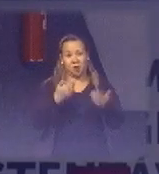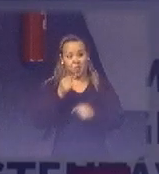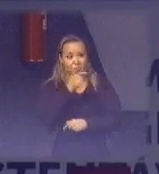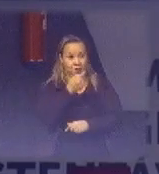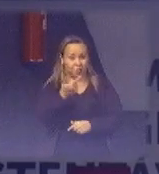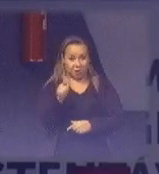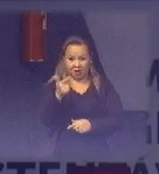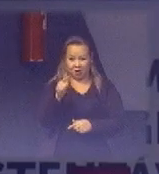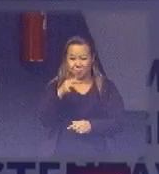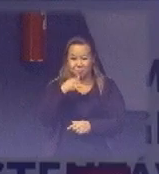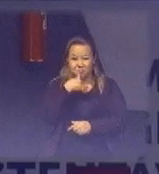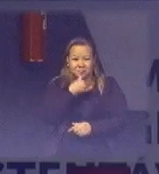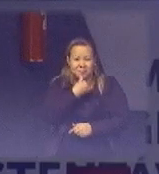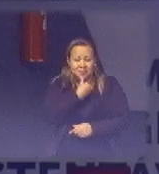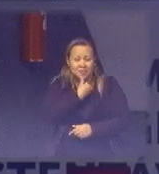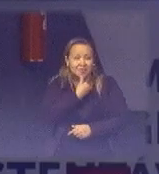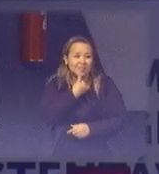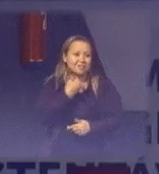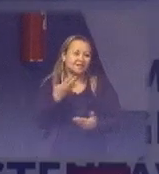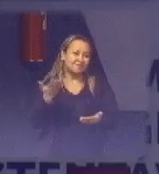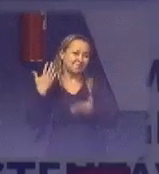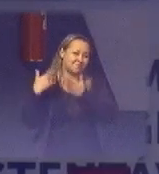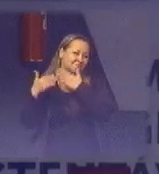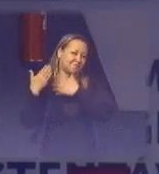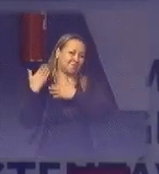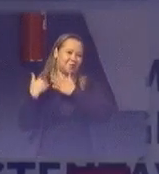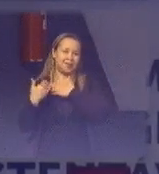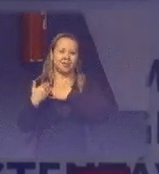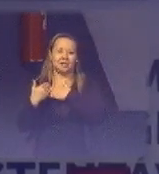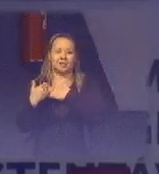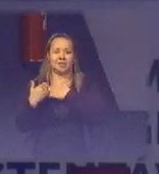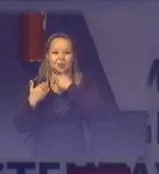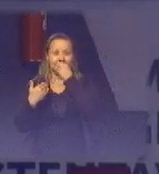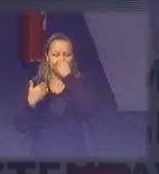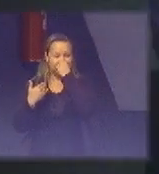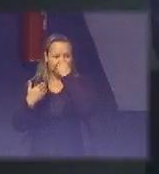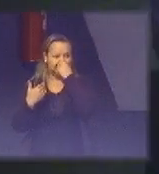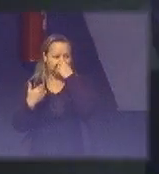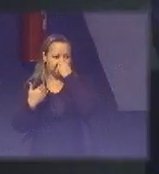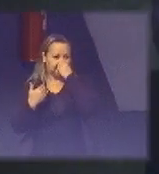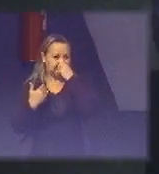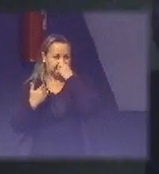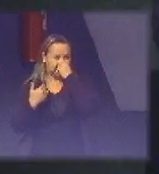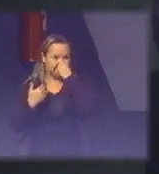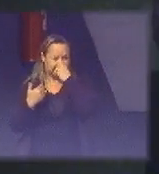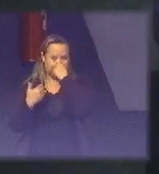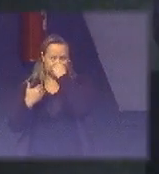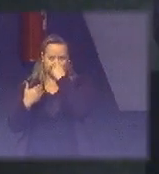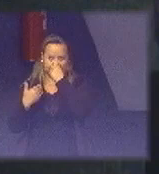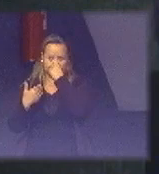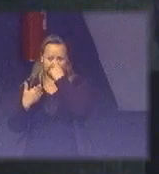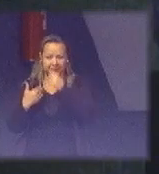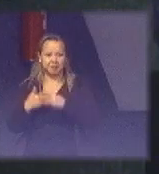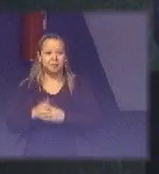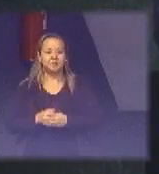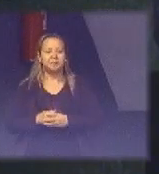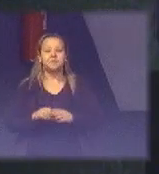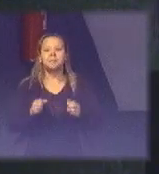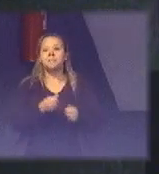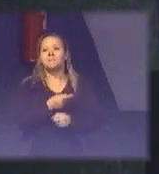aquele olhar triste que ela tinha anteriormente. Vamos voltar para a apresentação. Enquanto